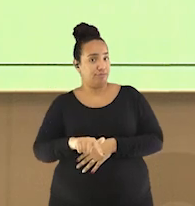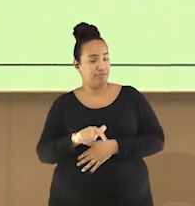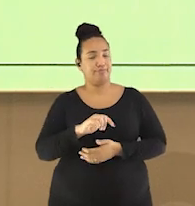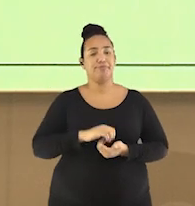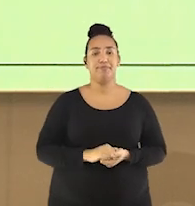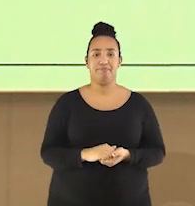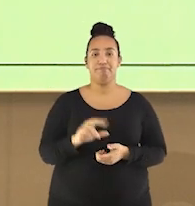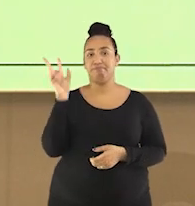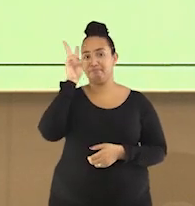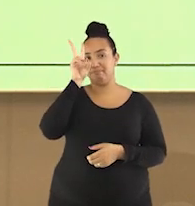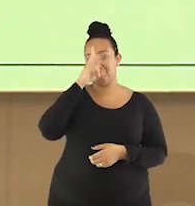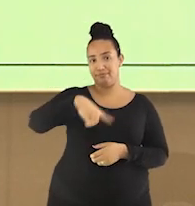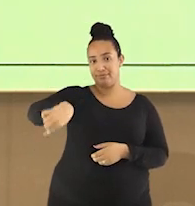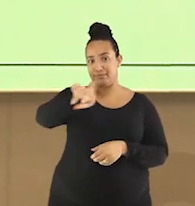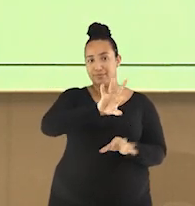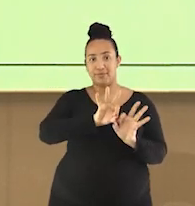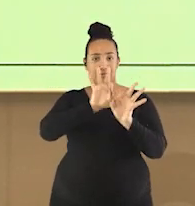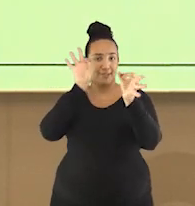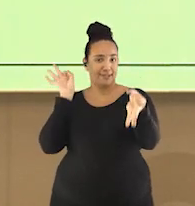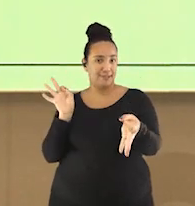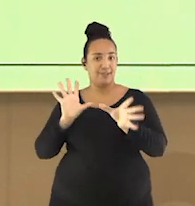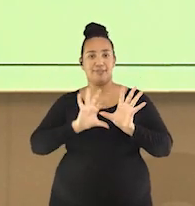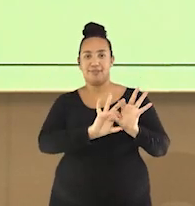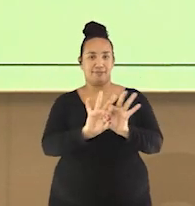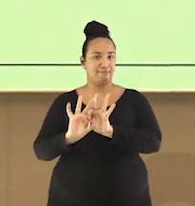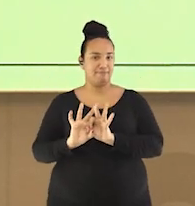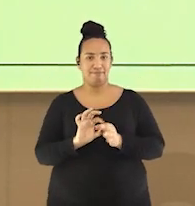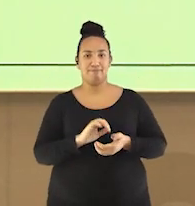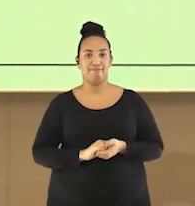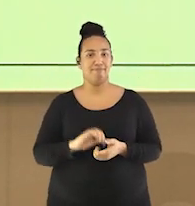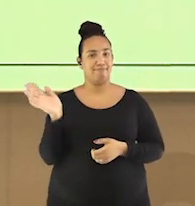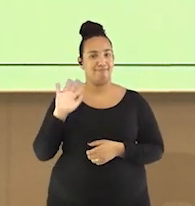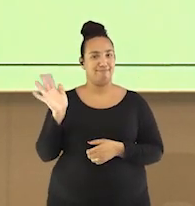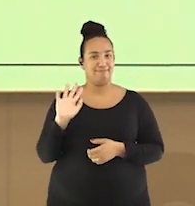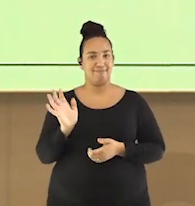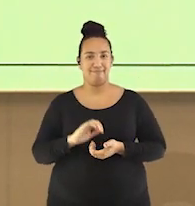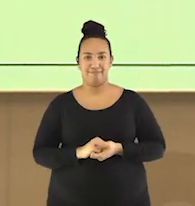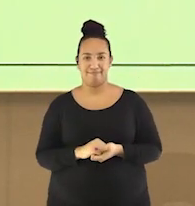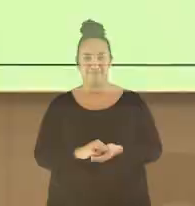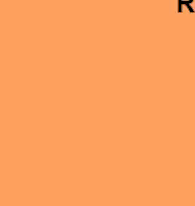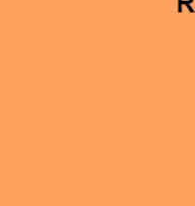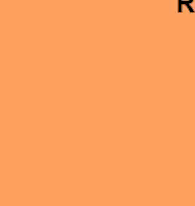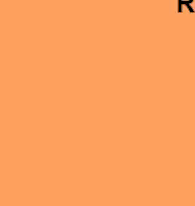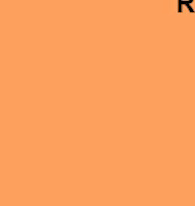nosso canal. E lembre-se, mesmo instante, estamos juntos. Até a próxima!